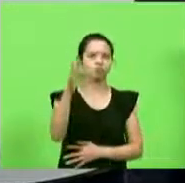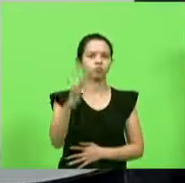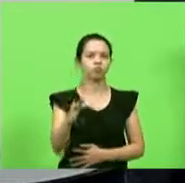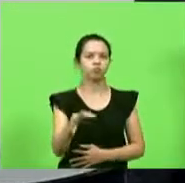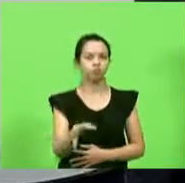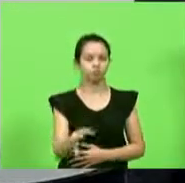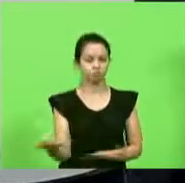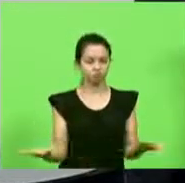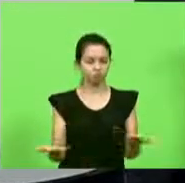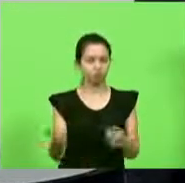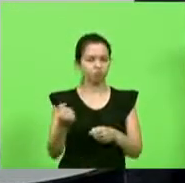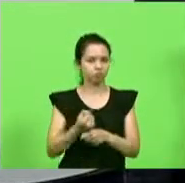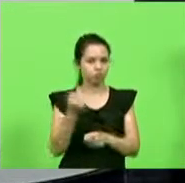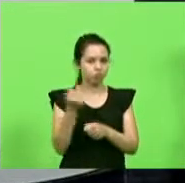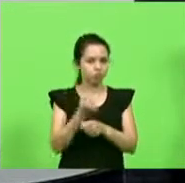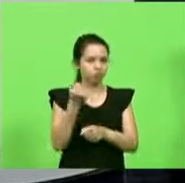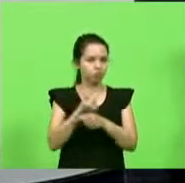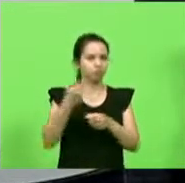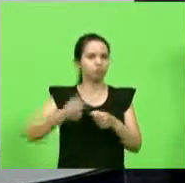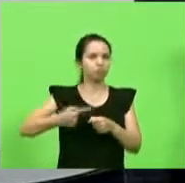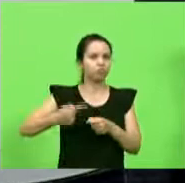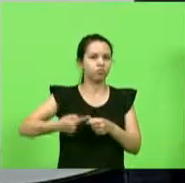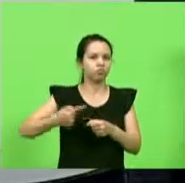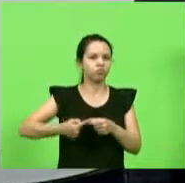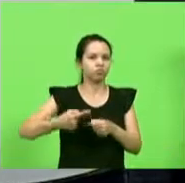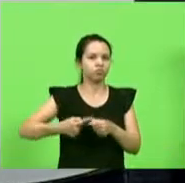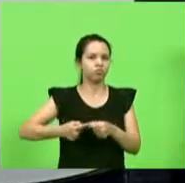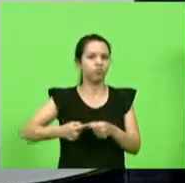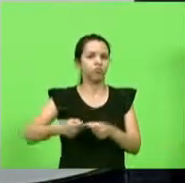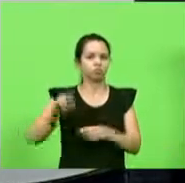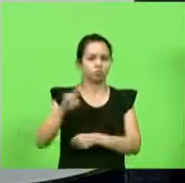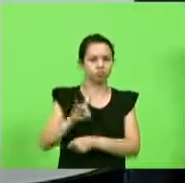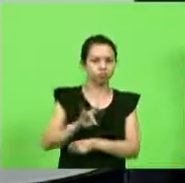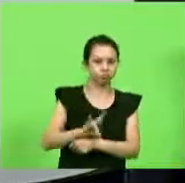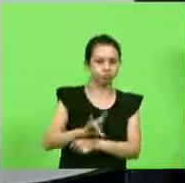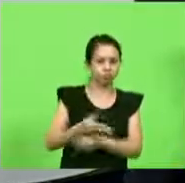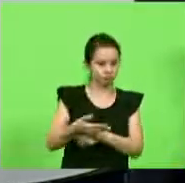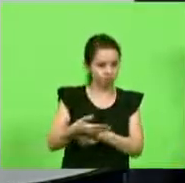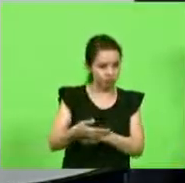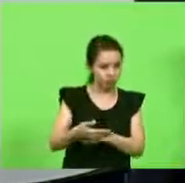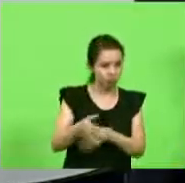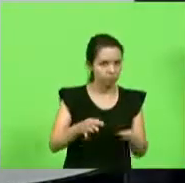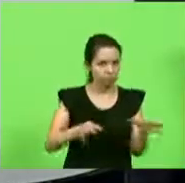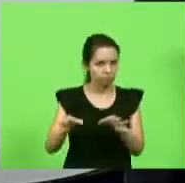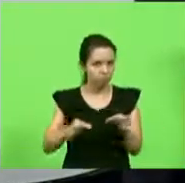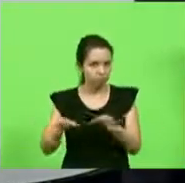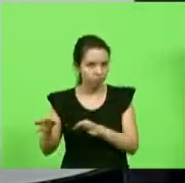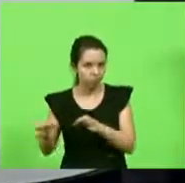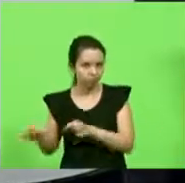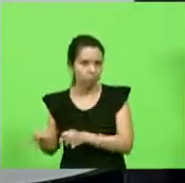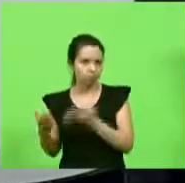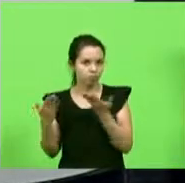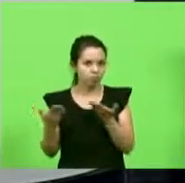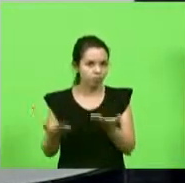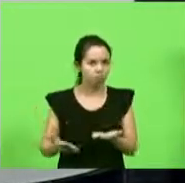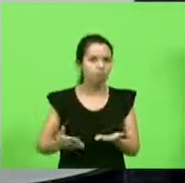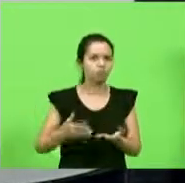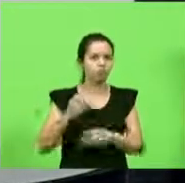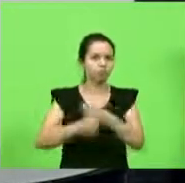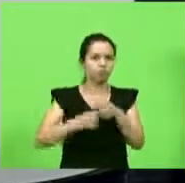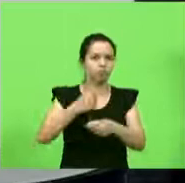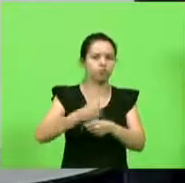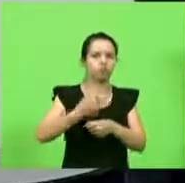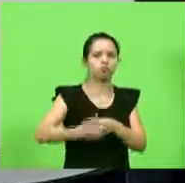obras na cidade de Rio do Sul que vão preparar Rio do Sul para as próximas décadas